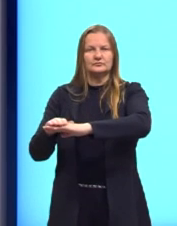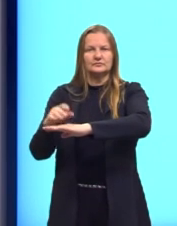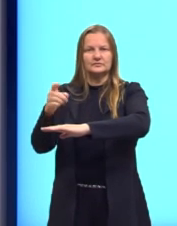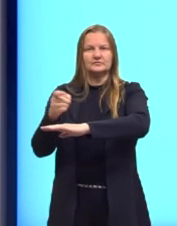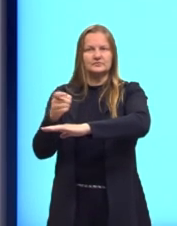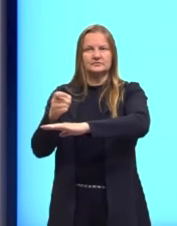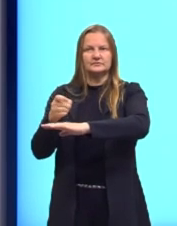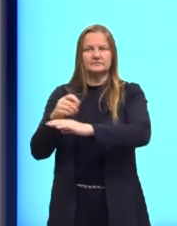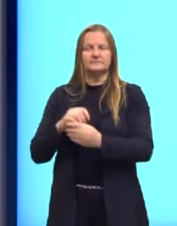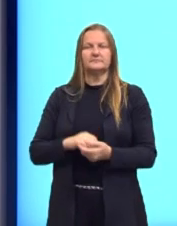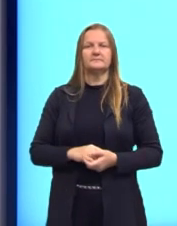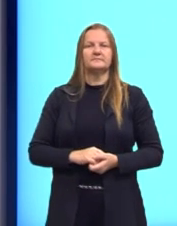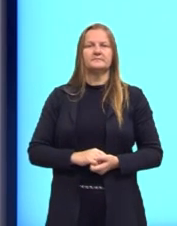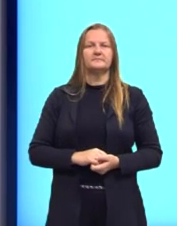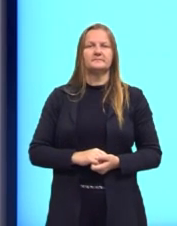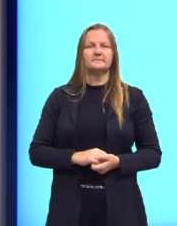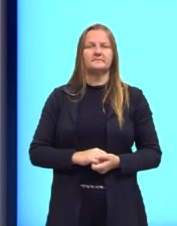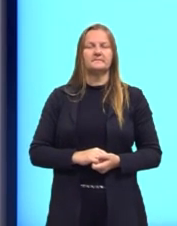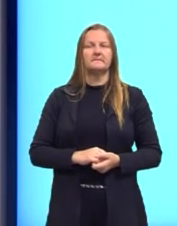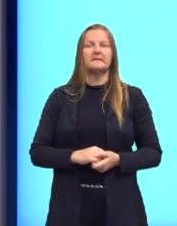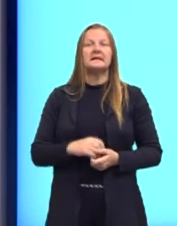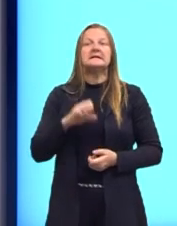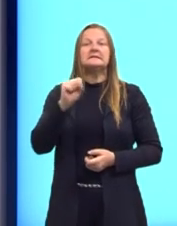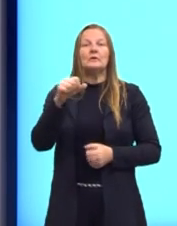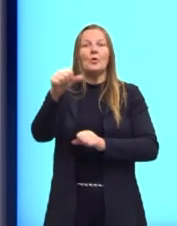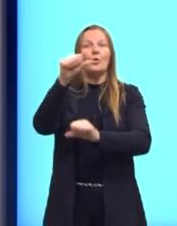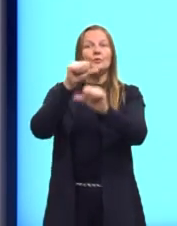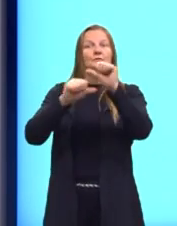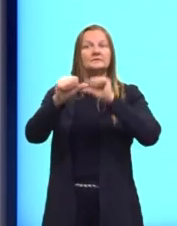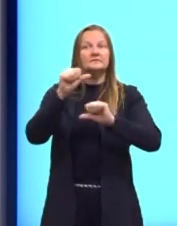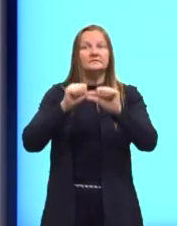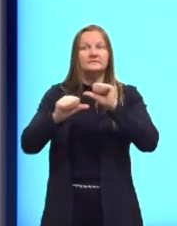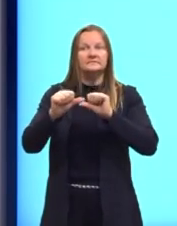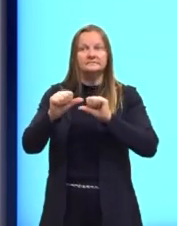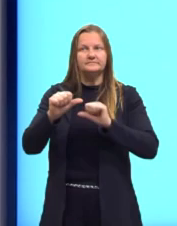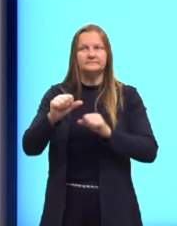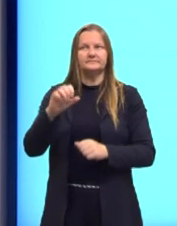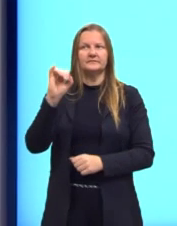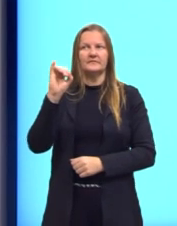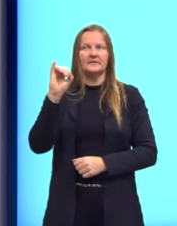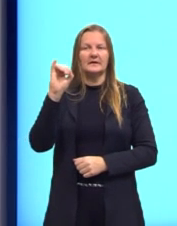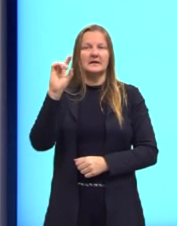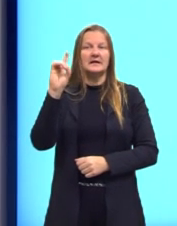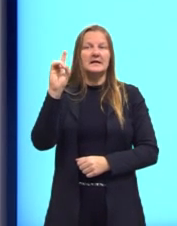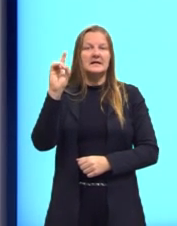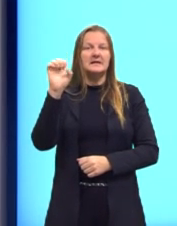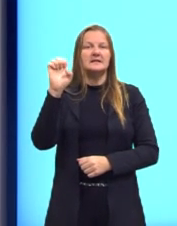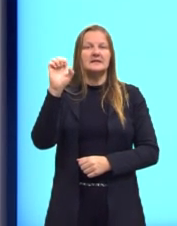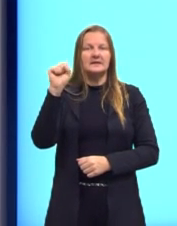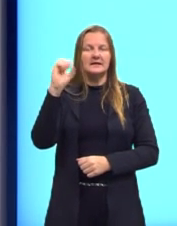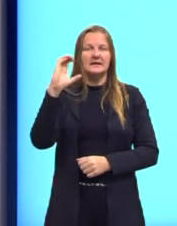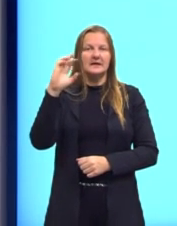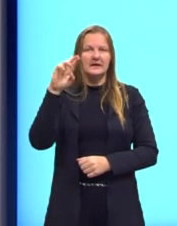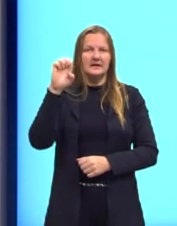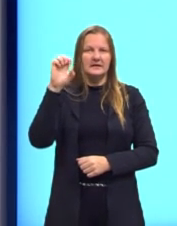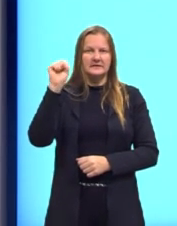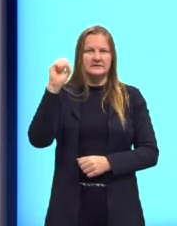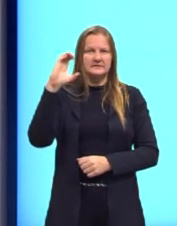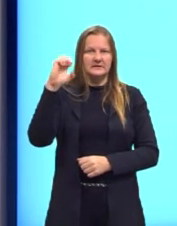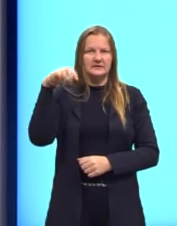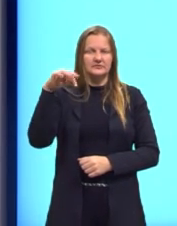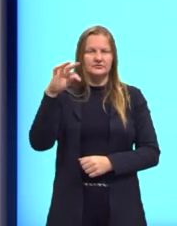é crescente. Decrescente, então, é o inverso, né? A função afim, ela vai ser considerada